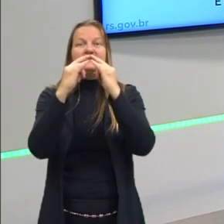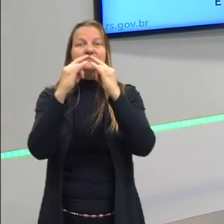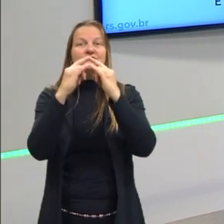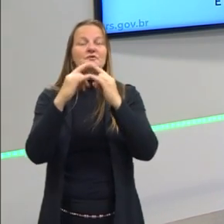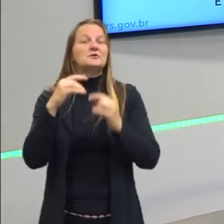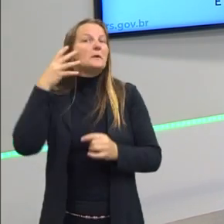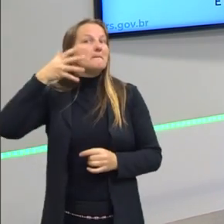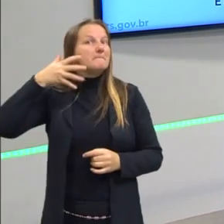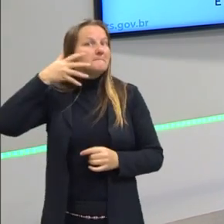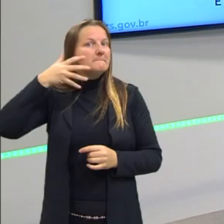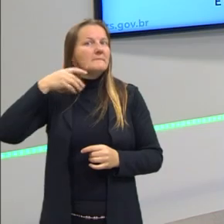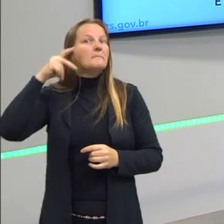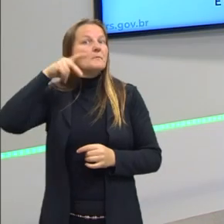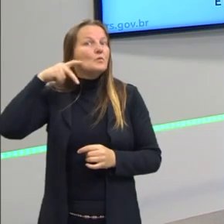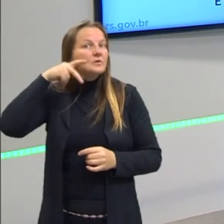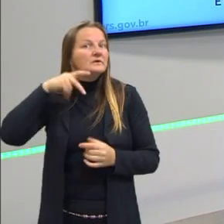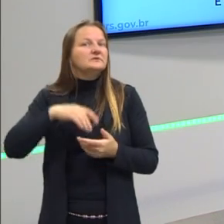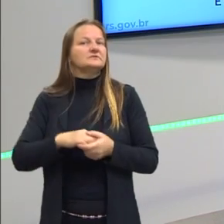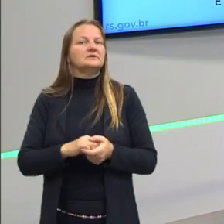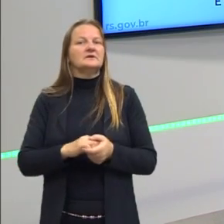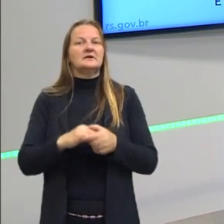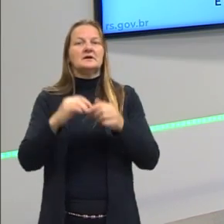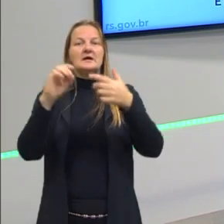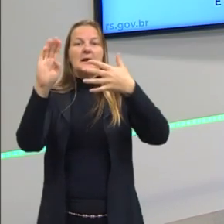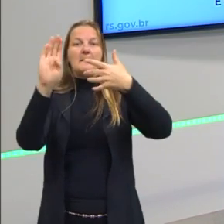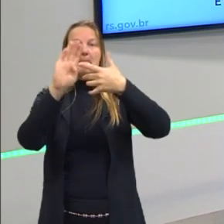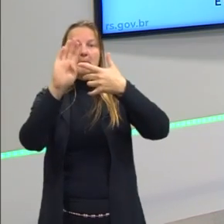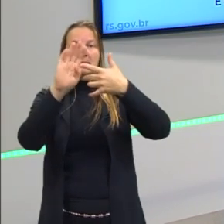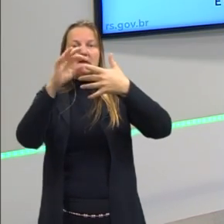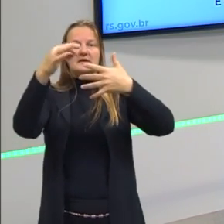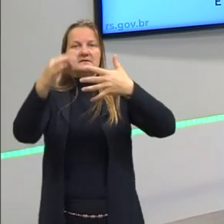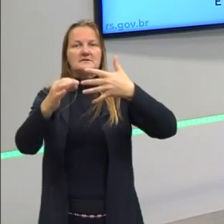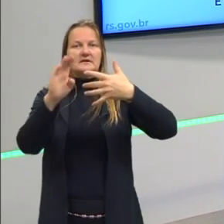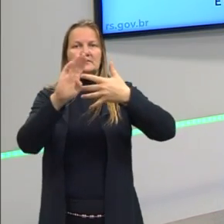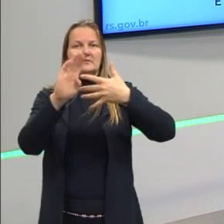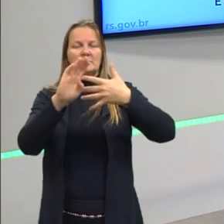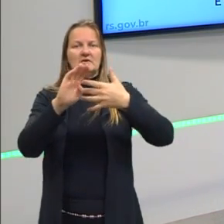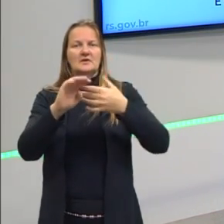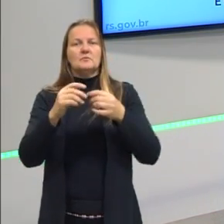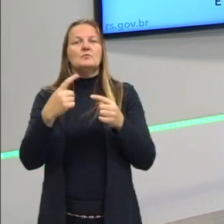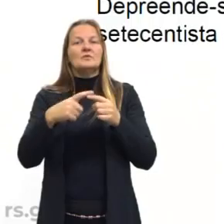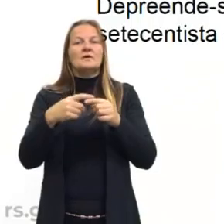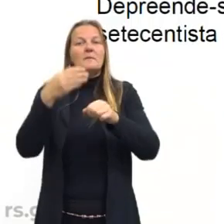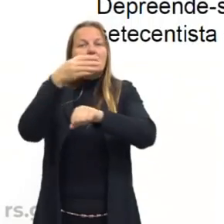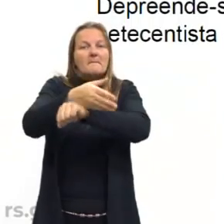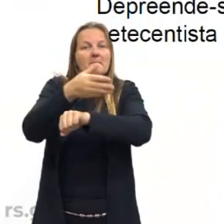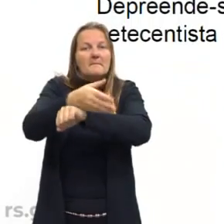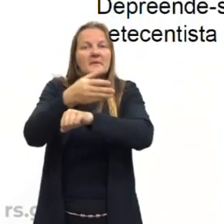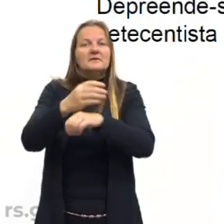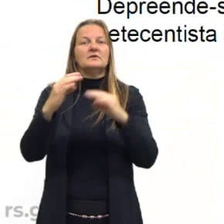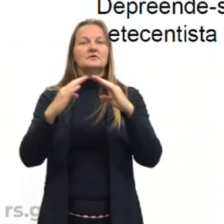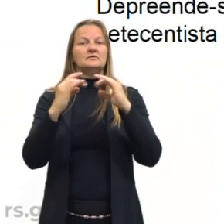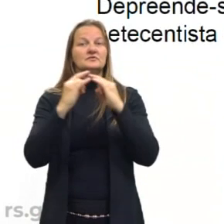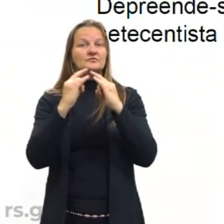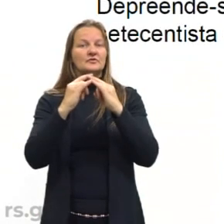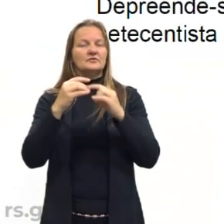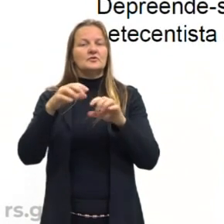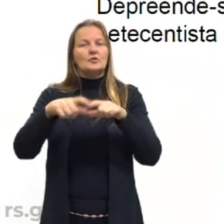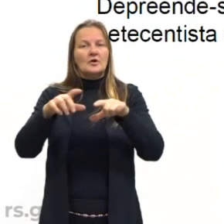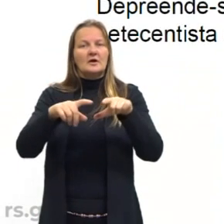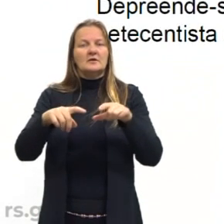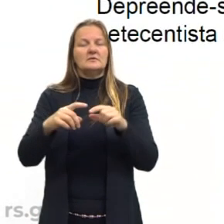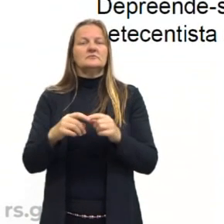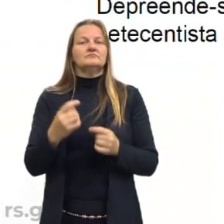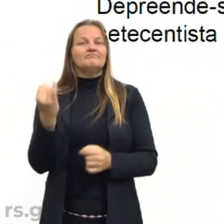políticas. Então, é a alternativa B, essa restrição da participação nas instituições locais. O